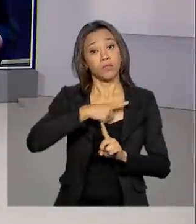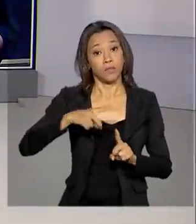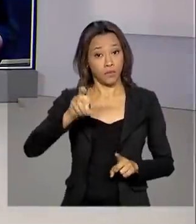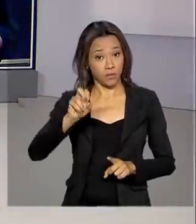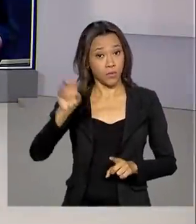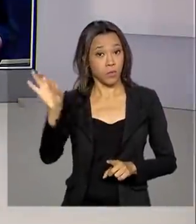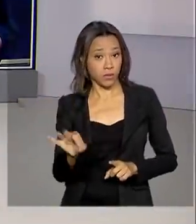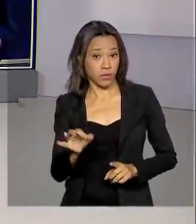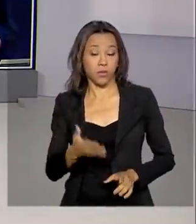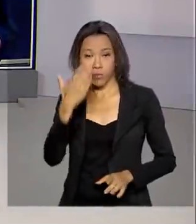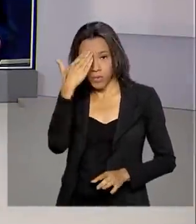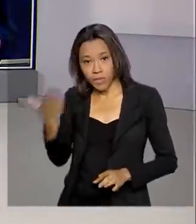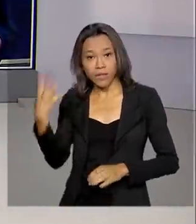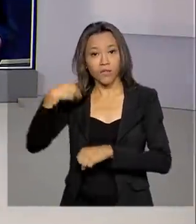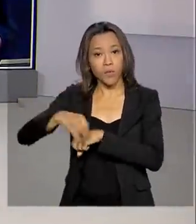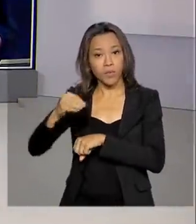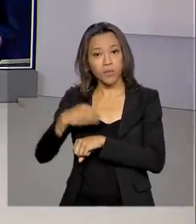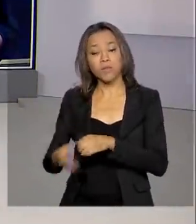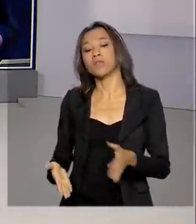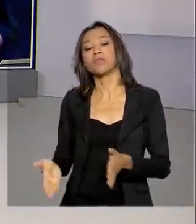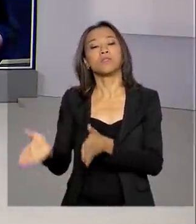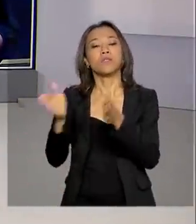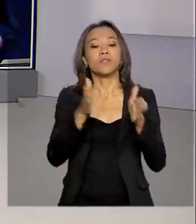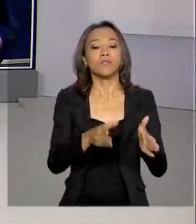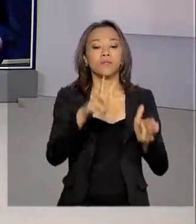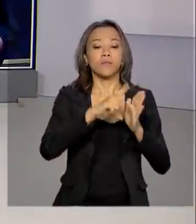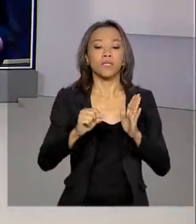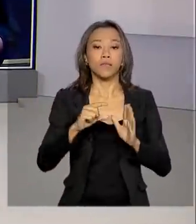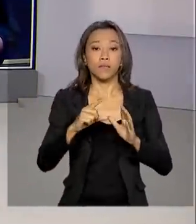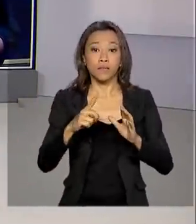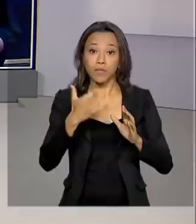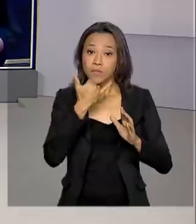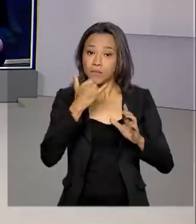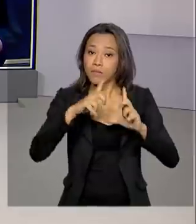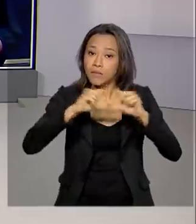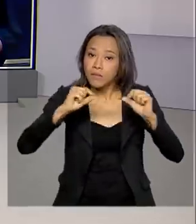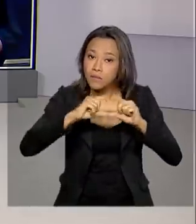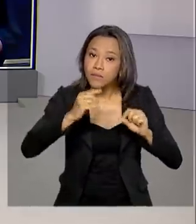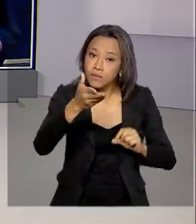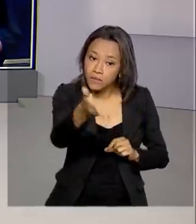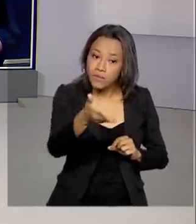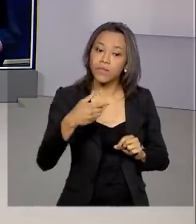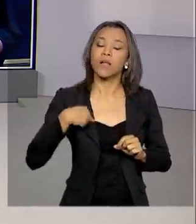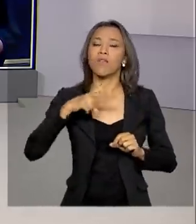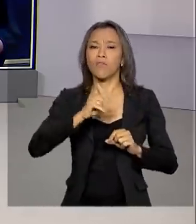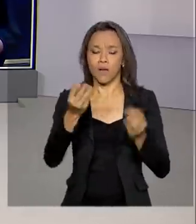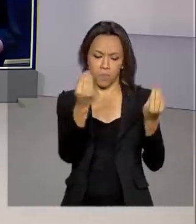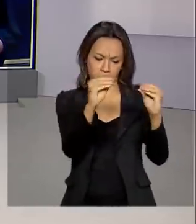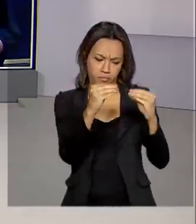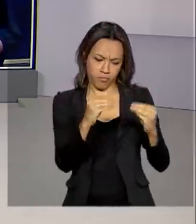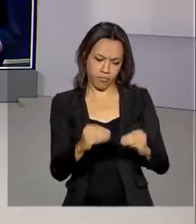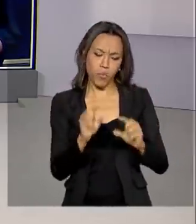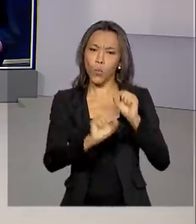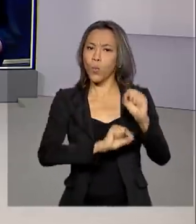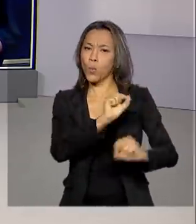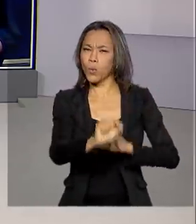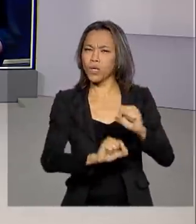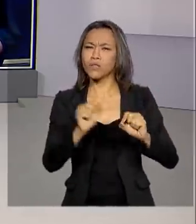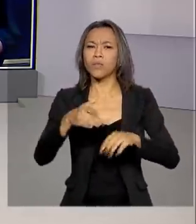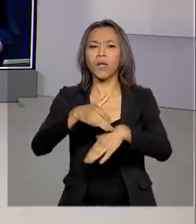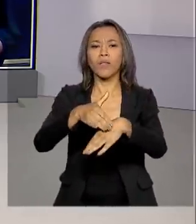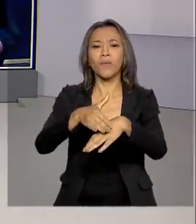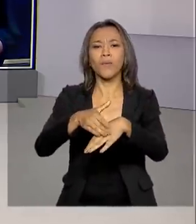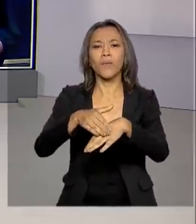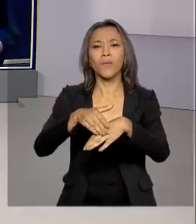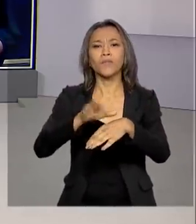pelas suas informações. E de São Paulo, vamos à Brasília, porque daqui a pouco o Ministério da Saúde vai atualizar o boletim sobre o coronavírus. Não é isso,